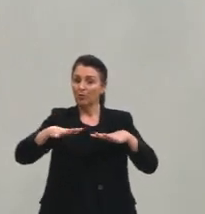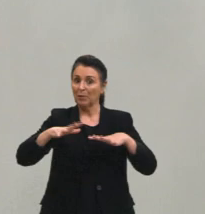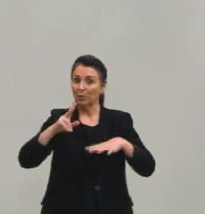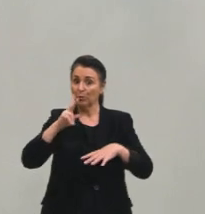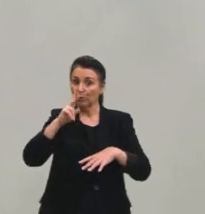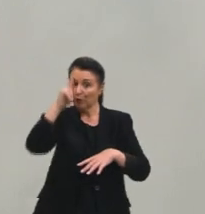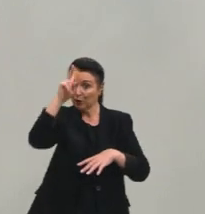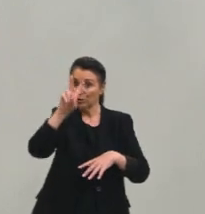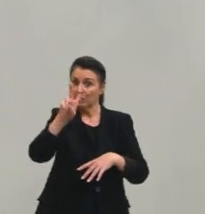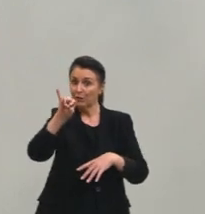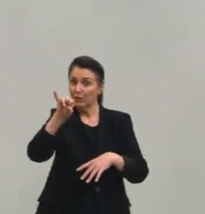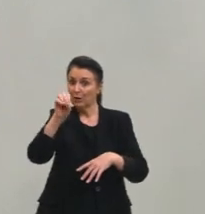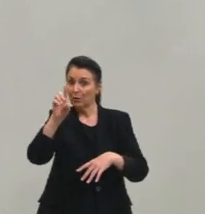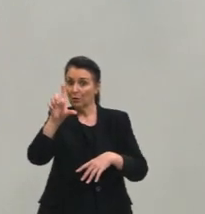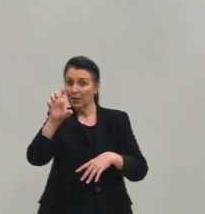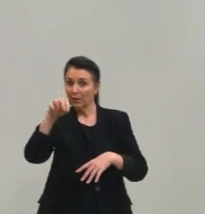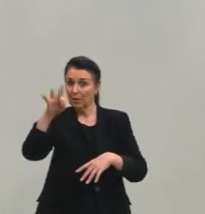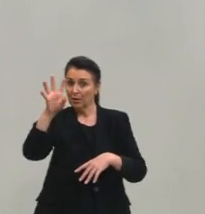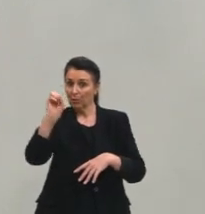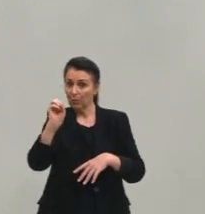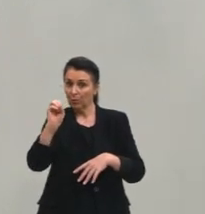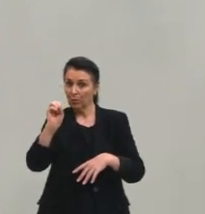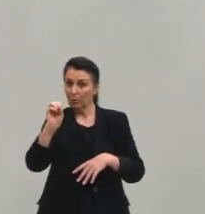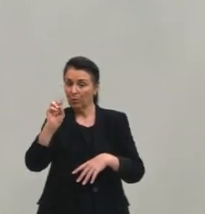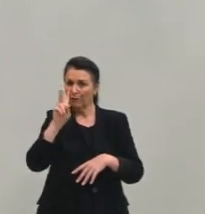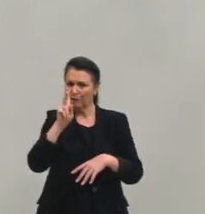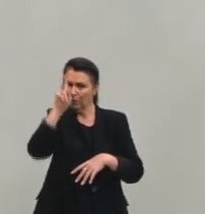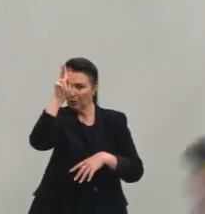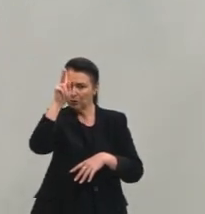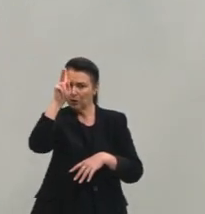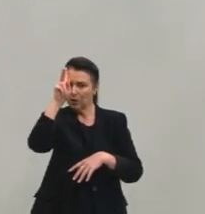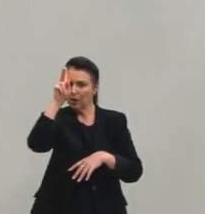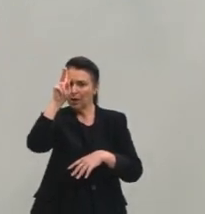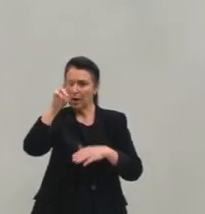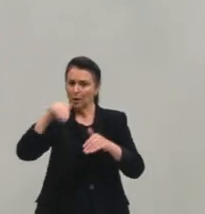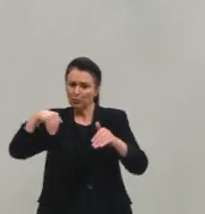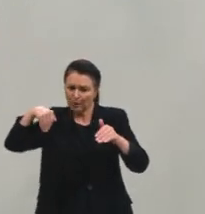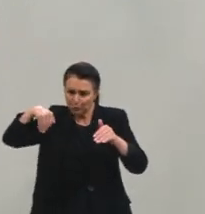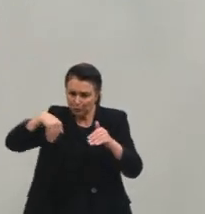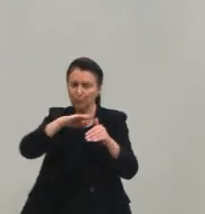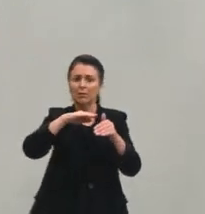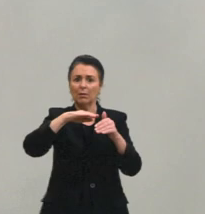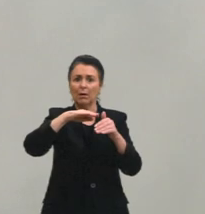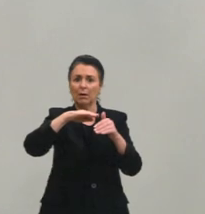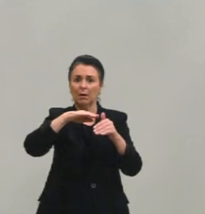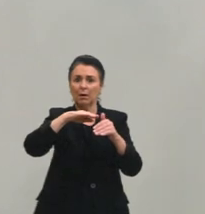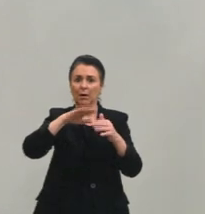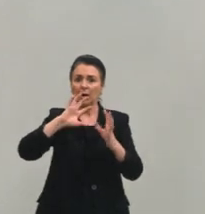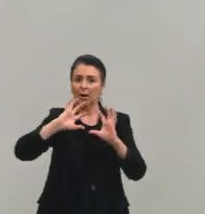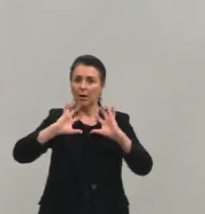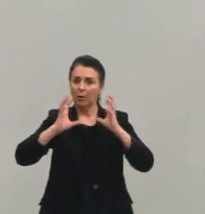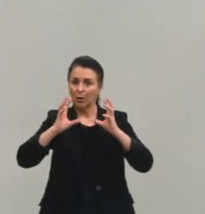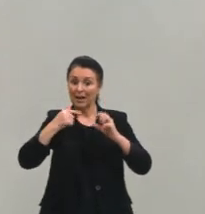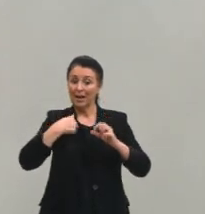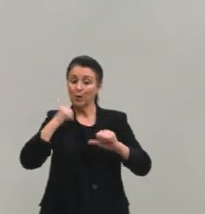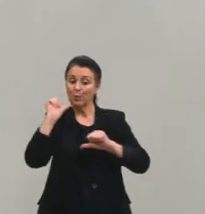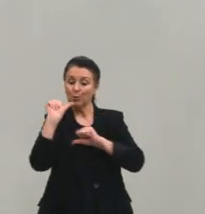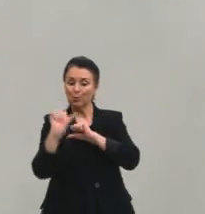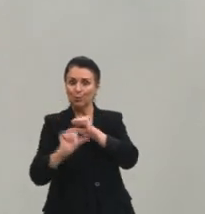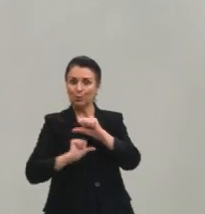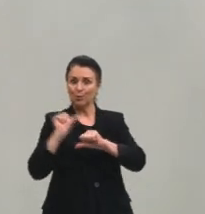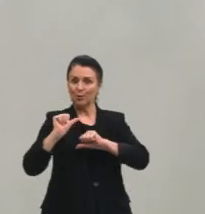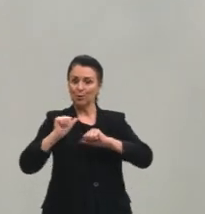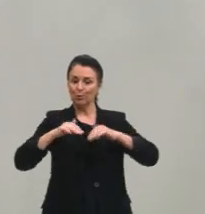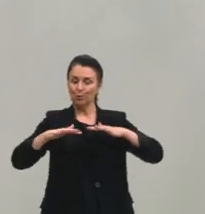é quando eu pegasse essa bola, ela já está no chão e eu chutasse. Eu estaria alterando, então, o